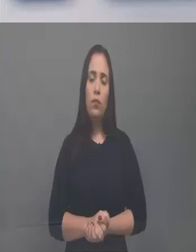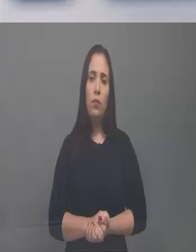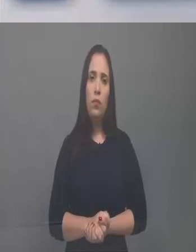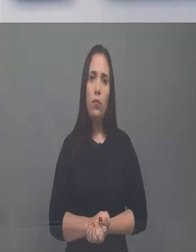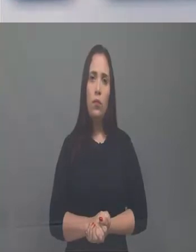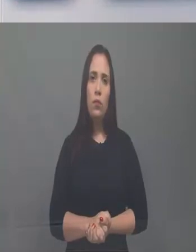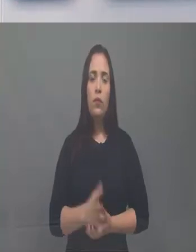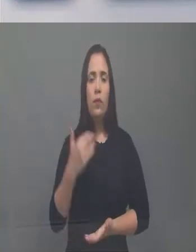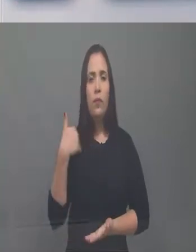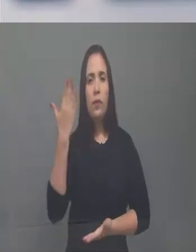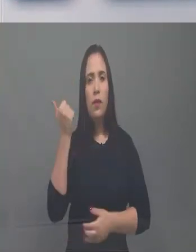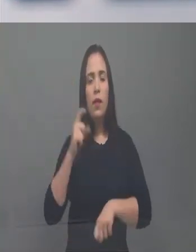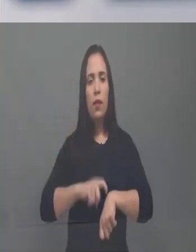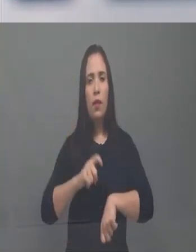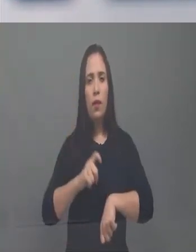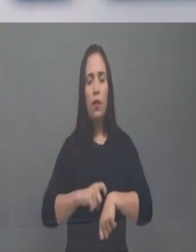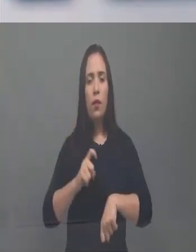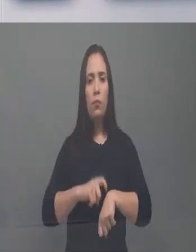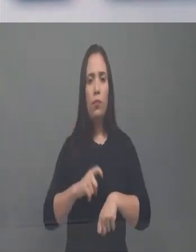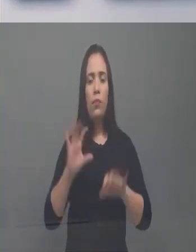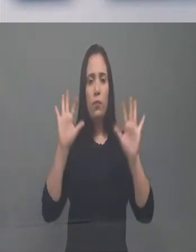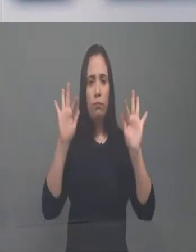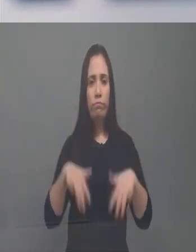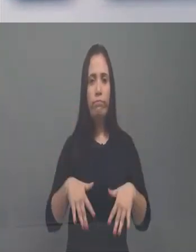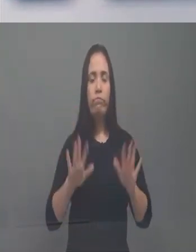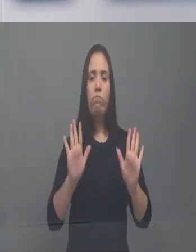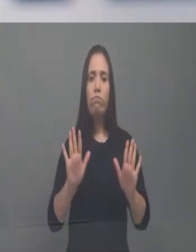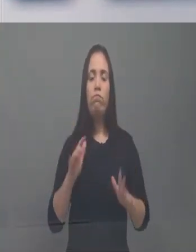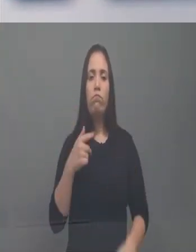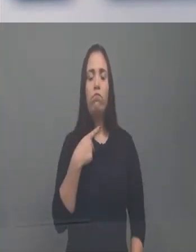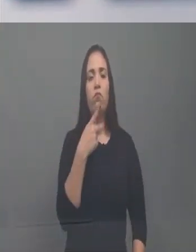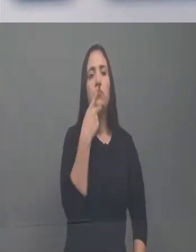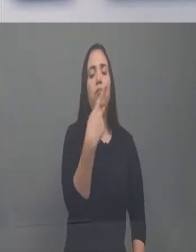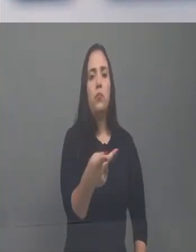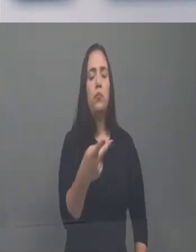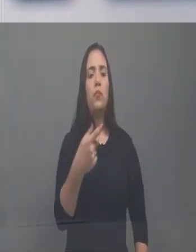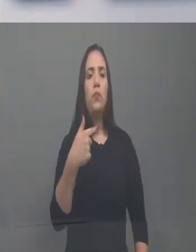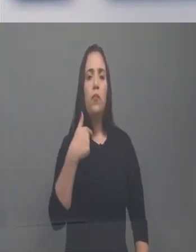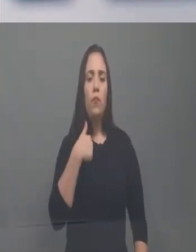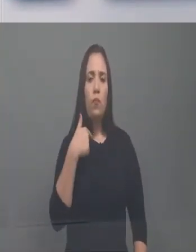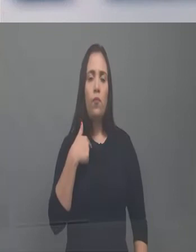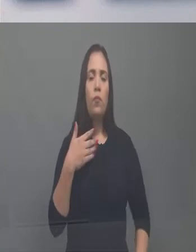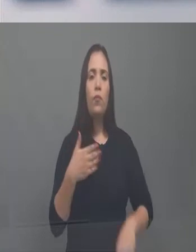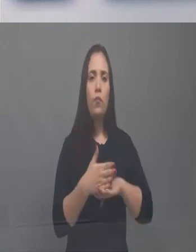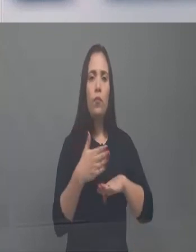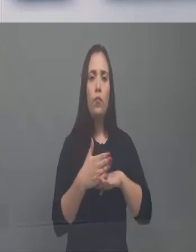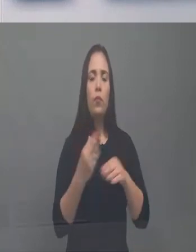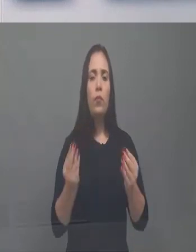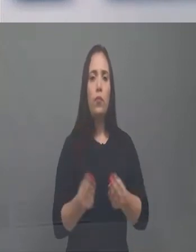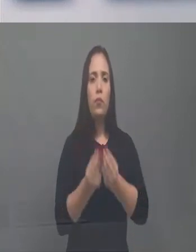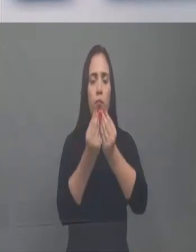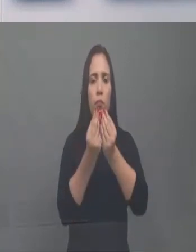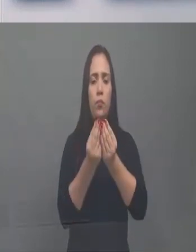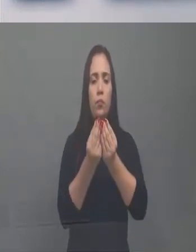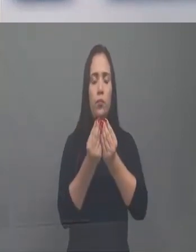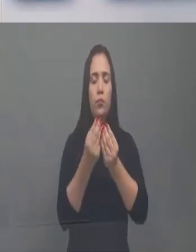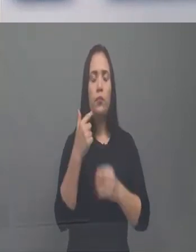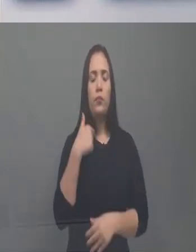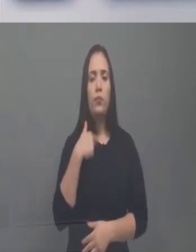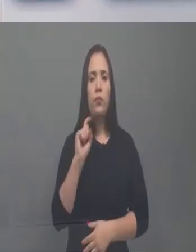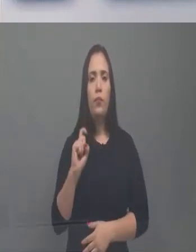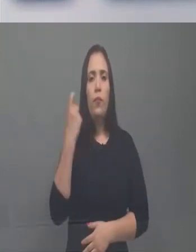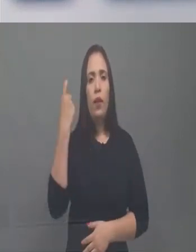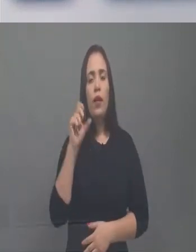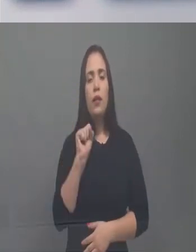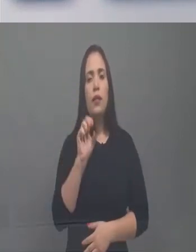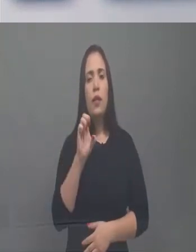é curto, mas eu queria dizer uma coisa. Eu participei da missa no início, quando eu fui seminarista, o